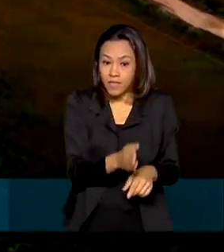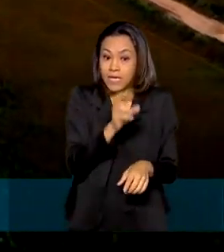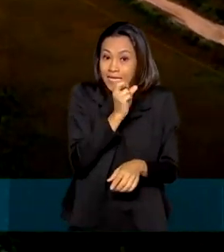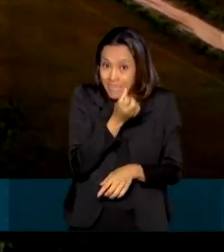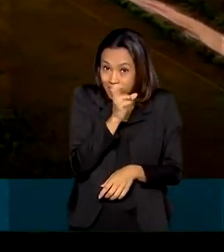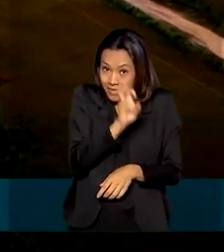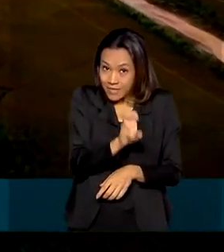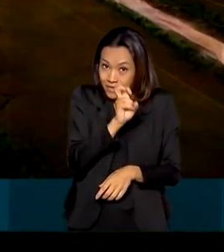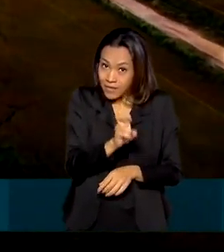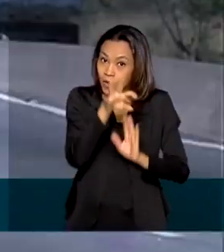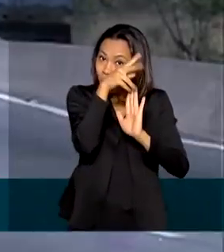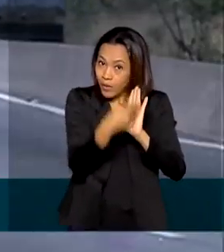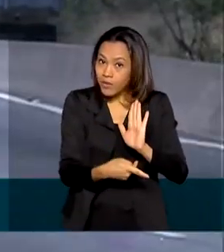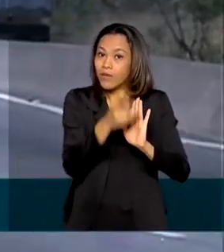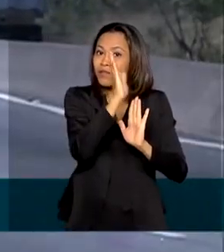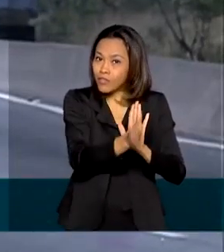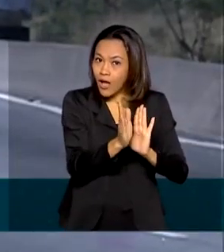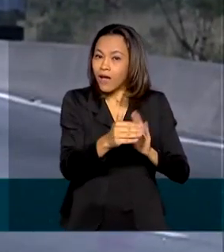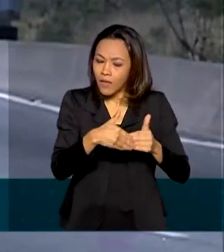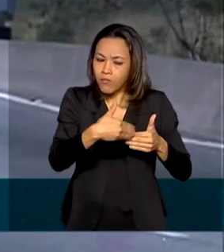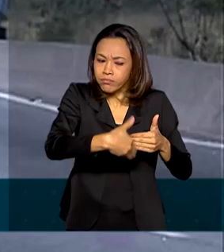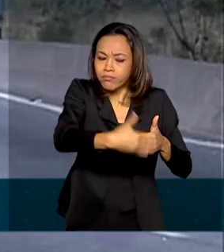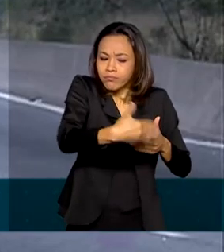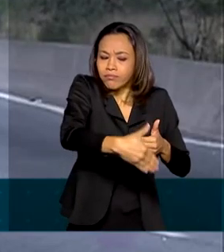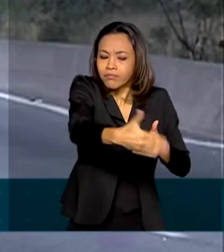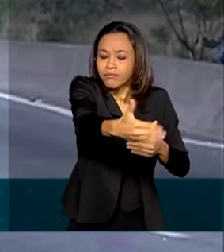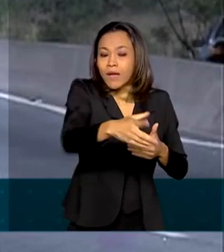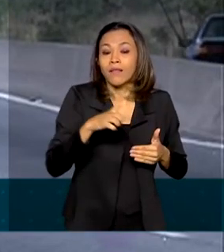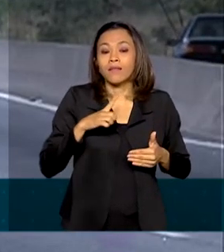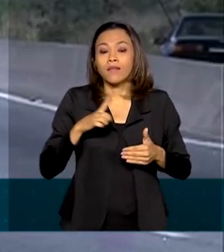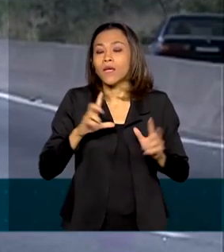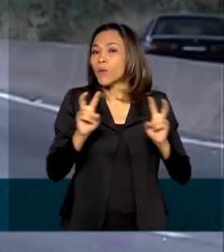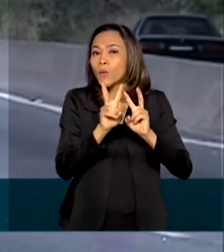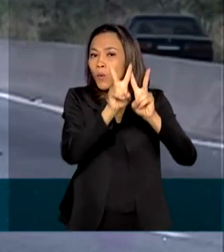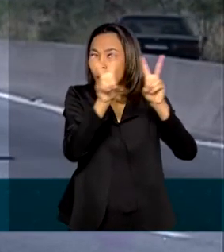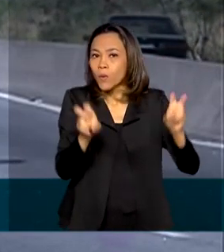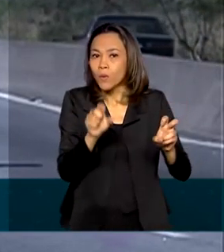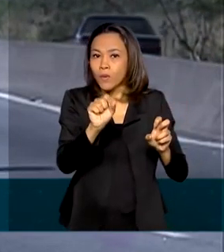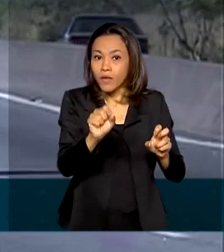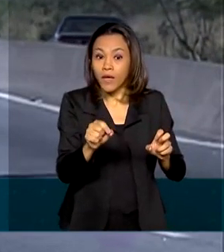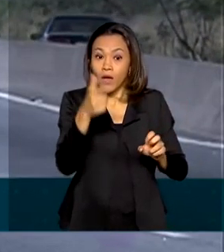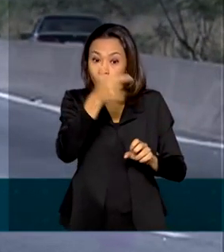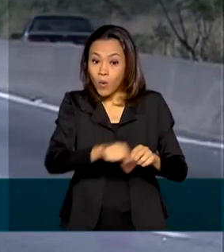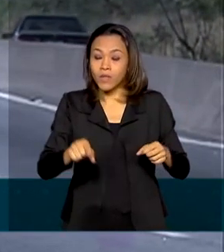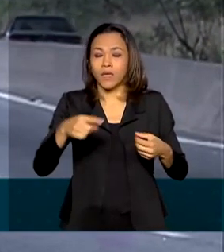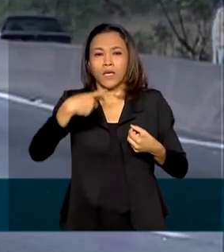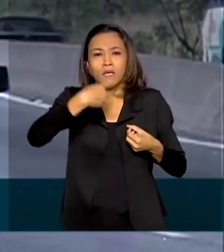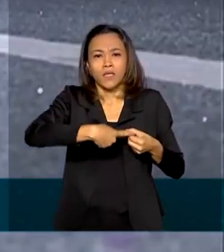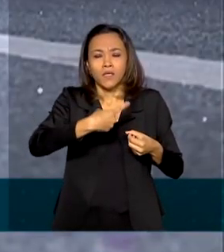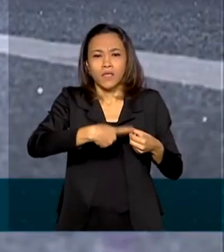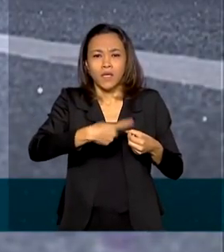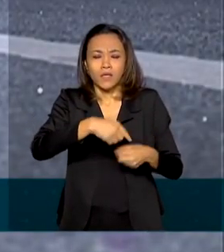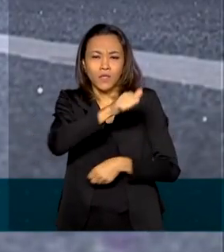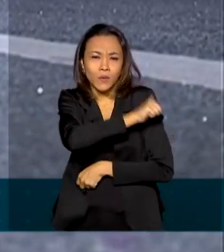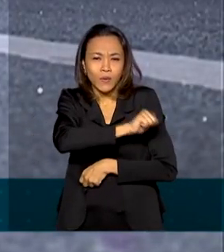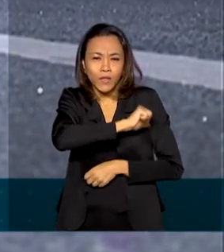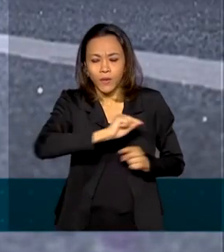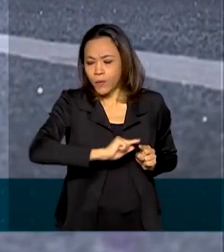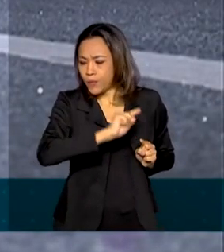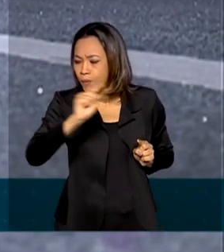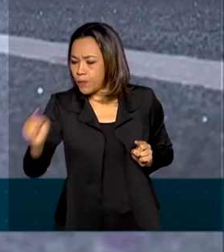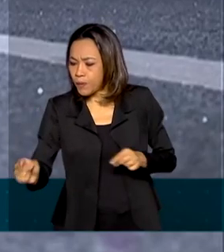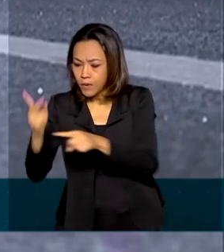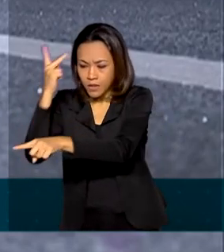já estão em andamento. Entre as concessões, destaque para a Nova Dutra, que liga o Rio de Janeiro a São Paulo e é uma das